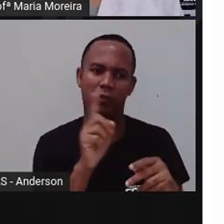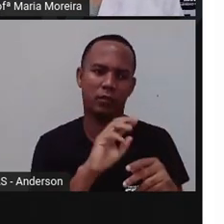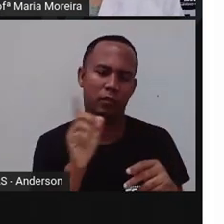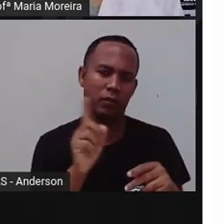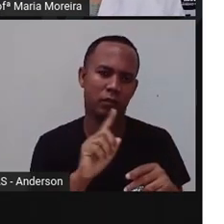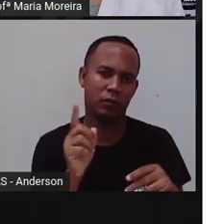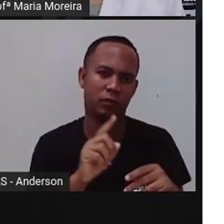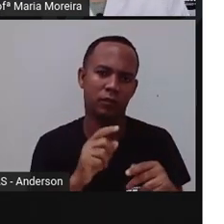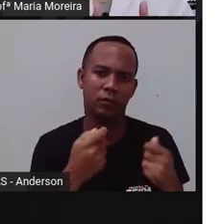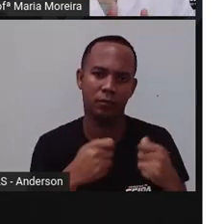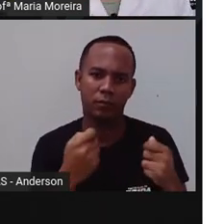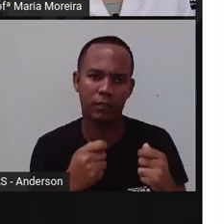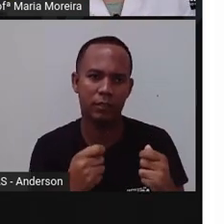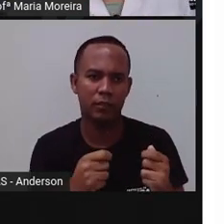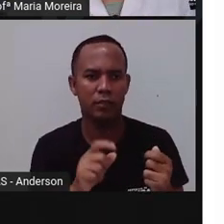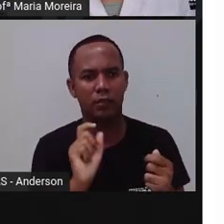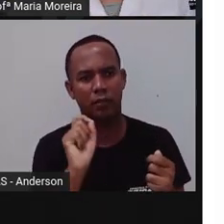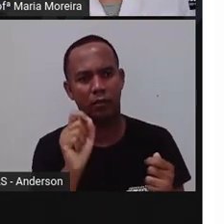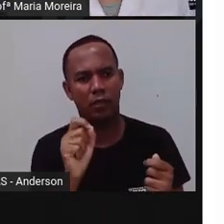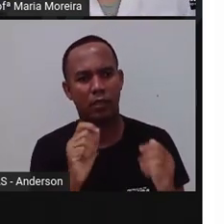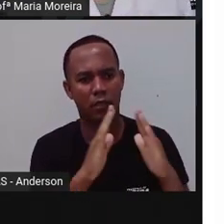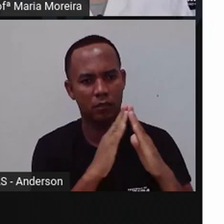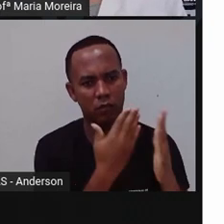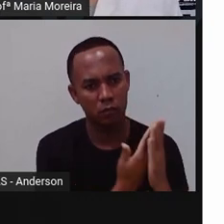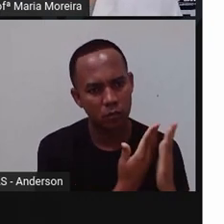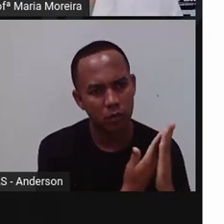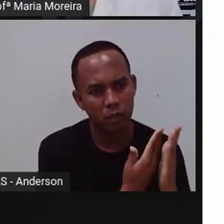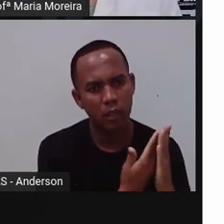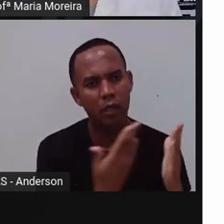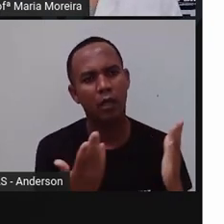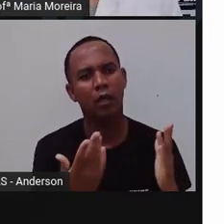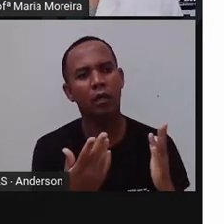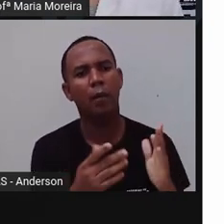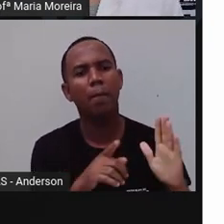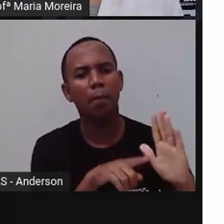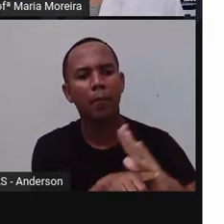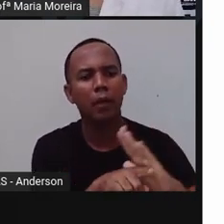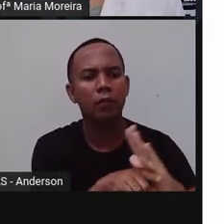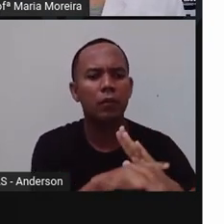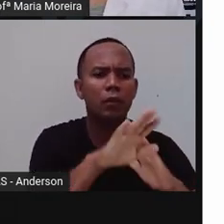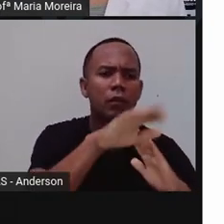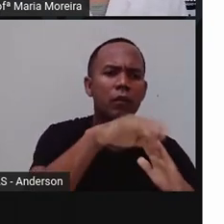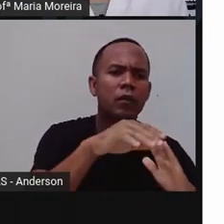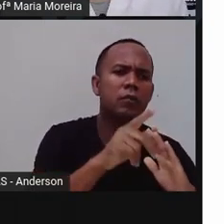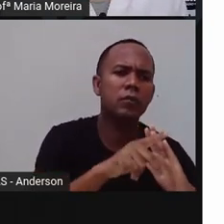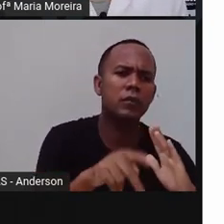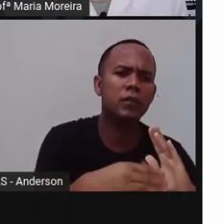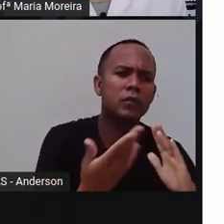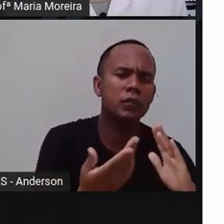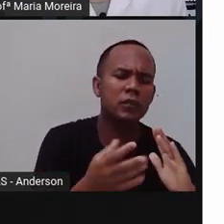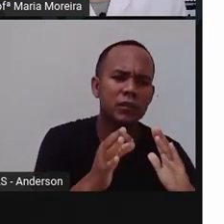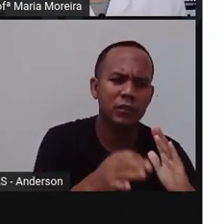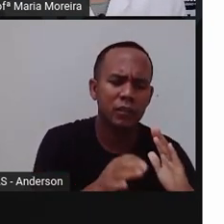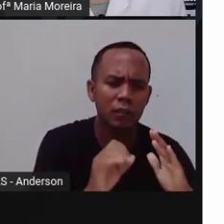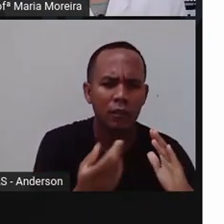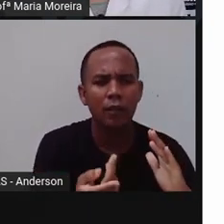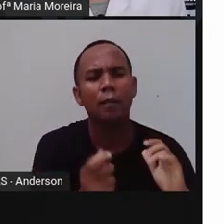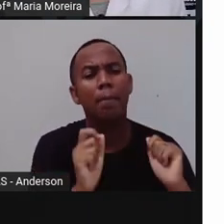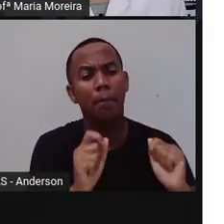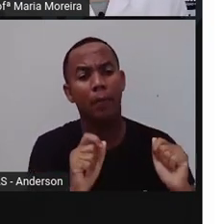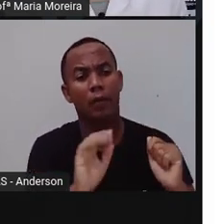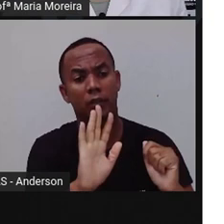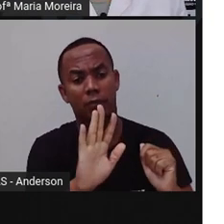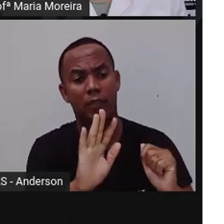material, você pode estudar, você pode tirar dúvida, não é isso? Bom, é um pouco difícil se